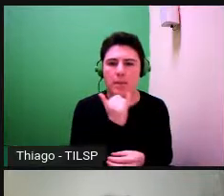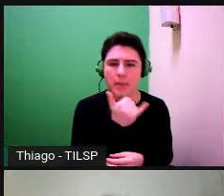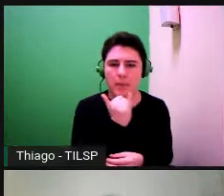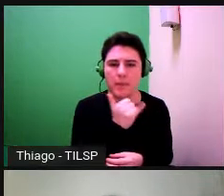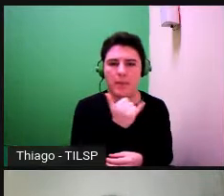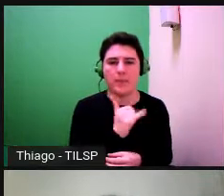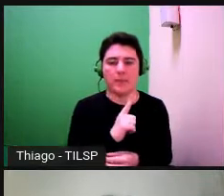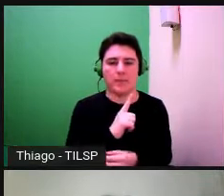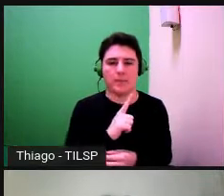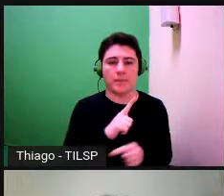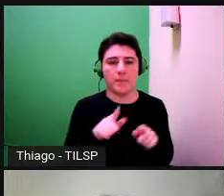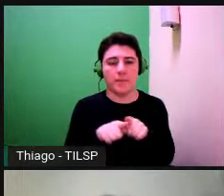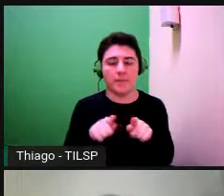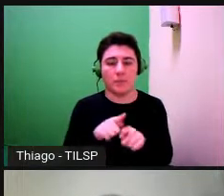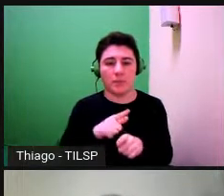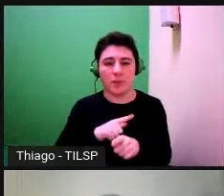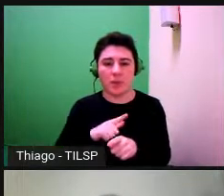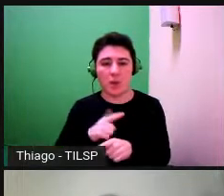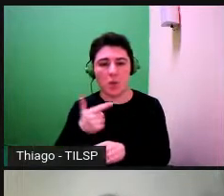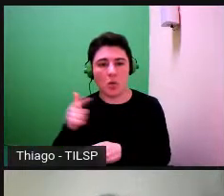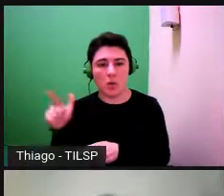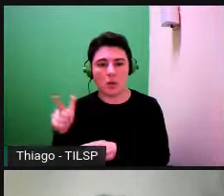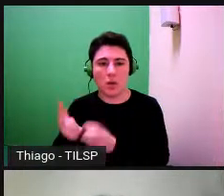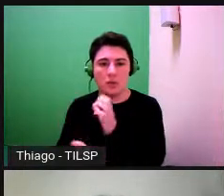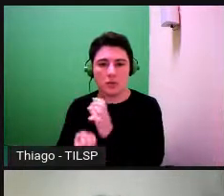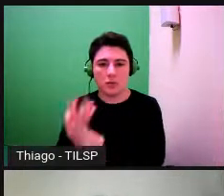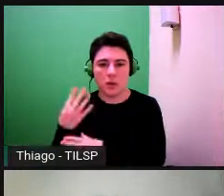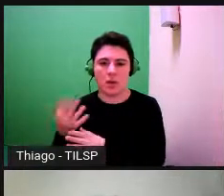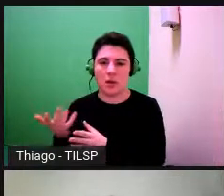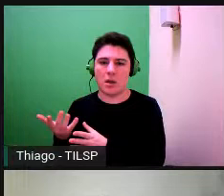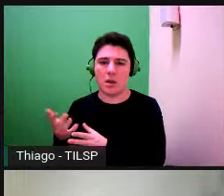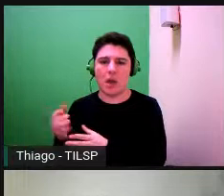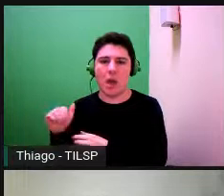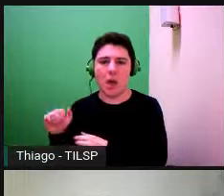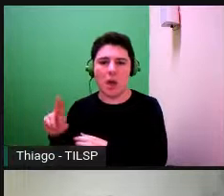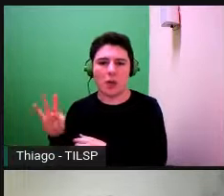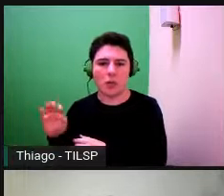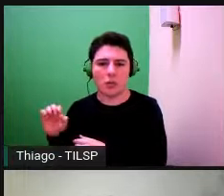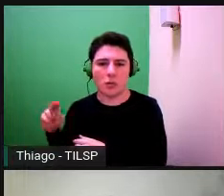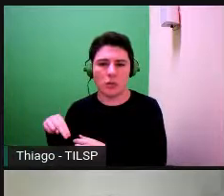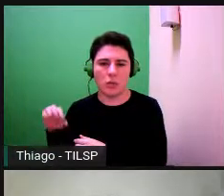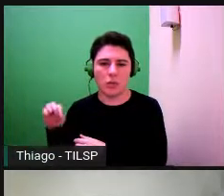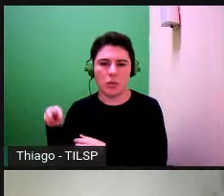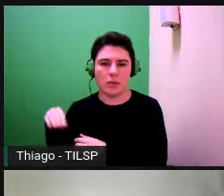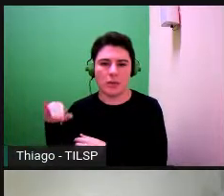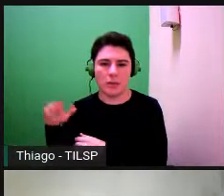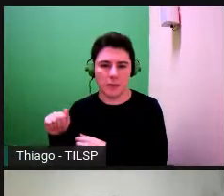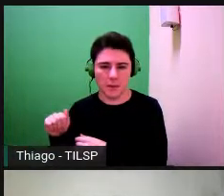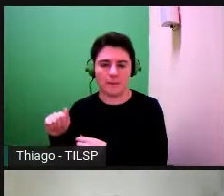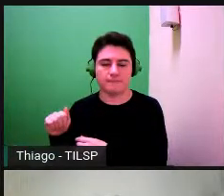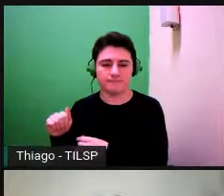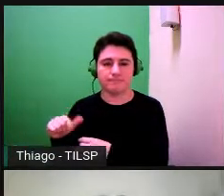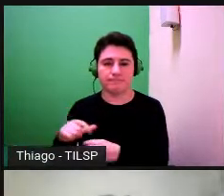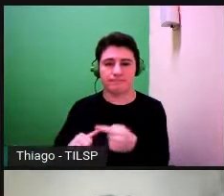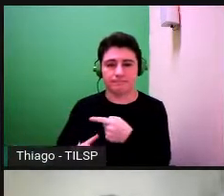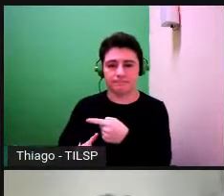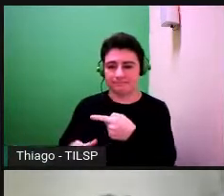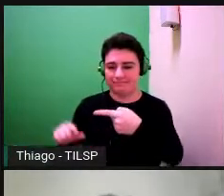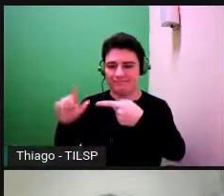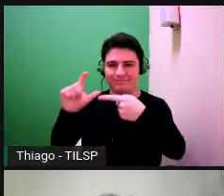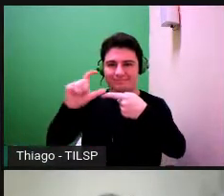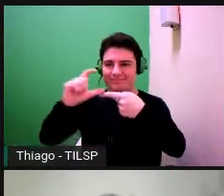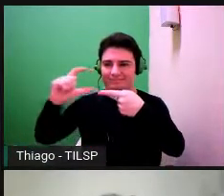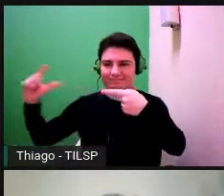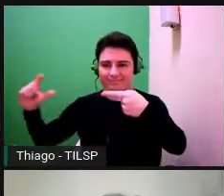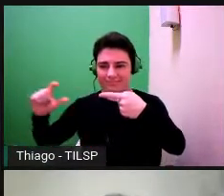e temos a relação com a produção implicação autonomia que determina e no cruzamento destes